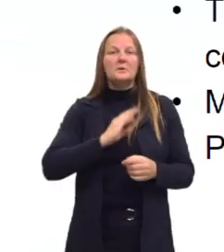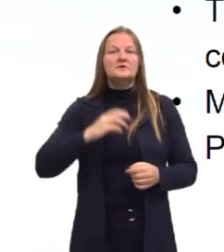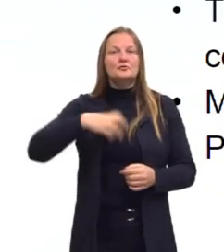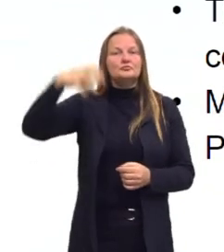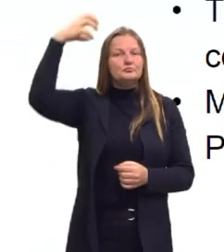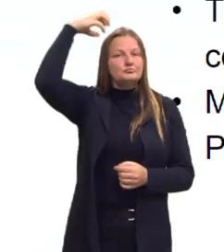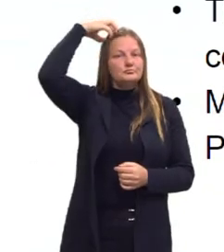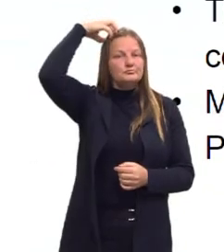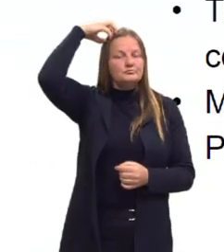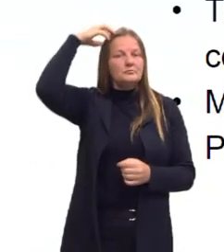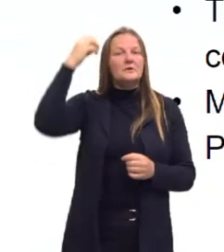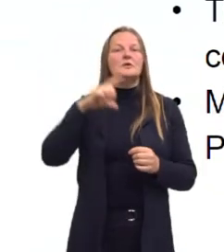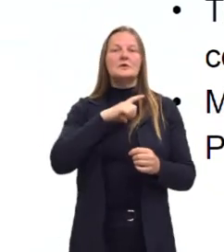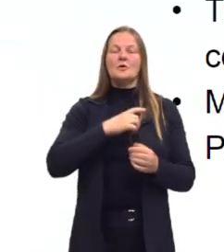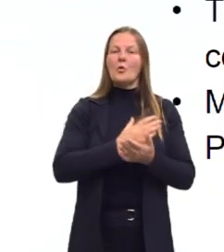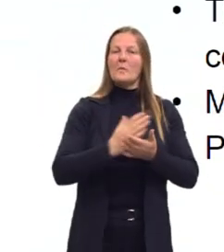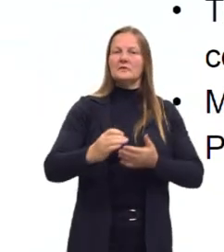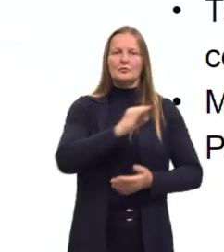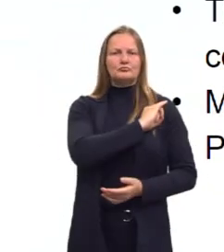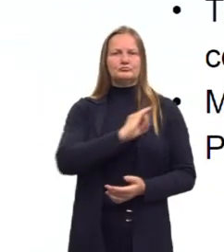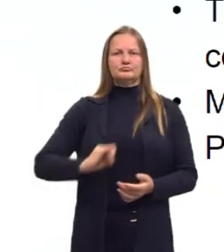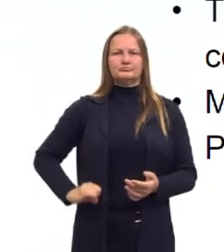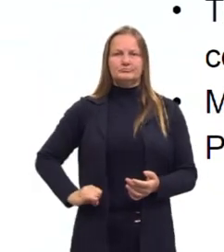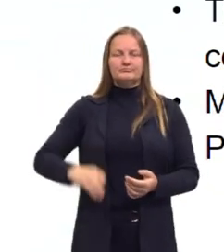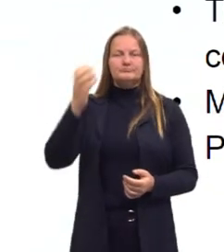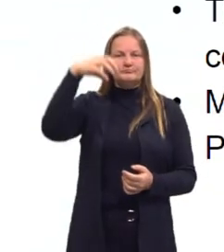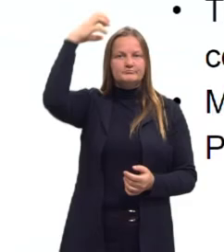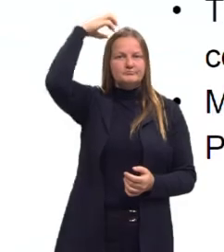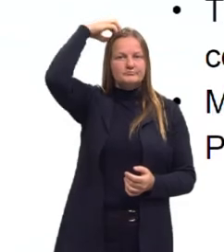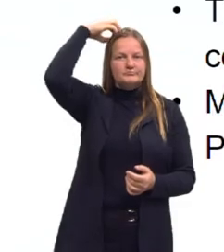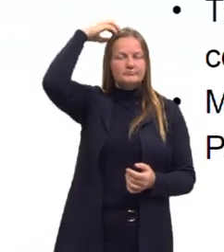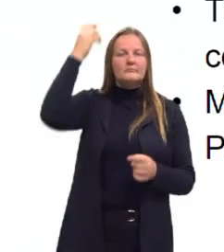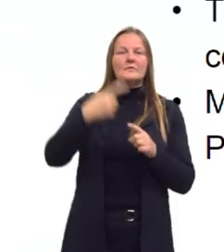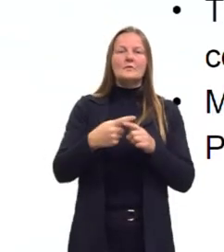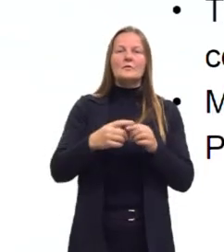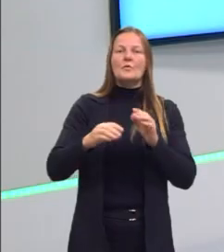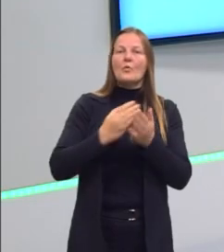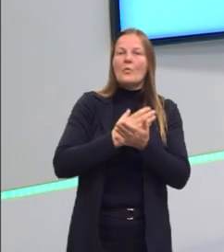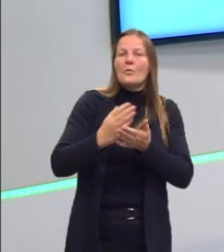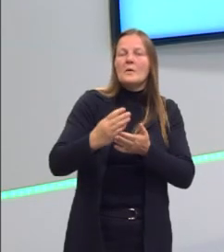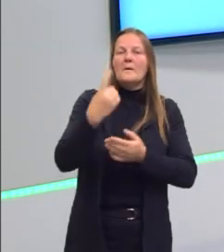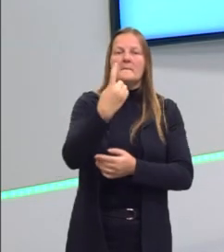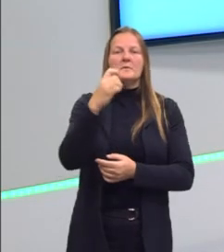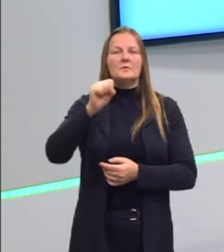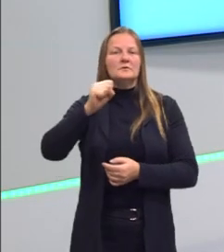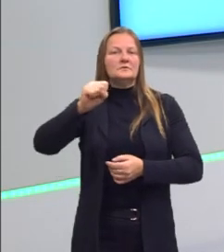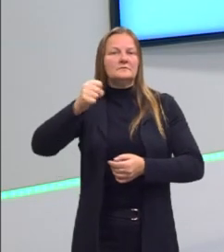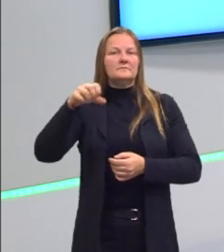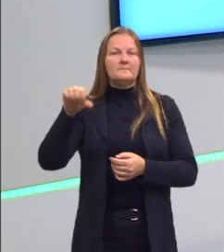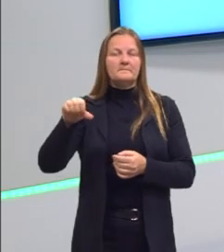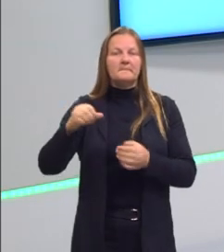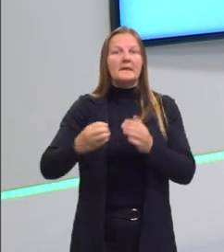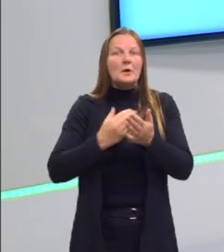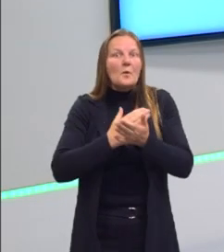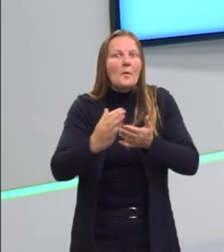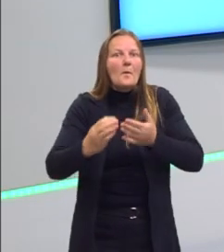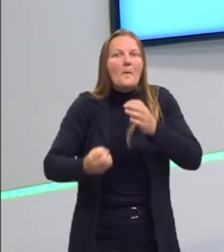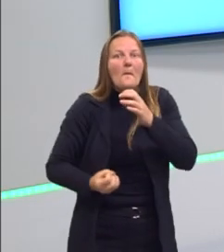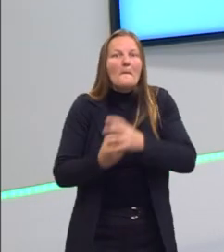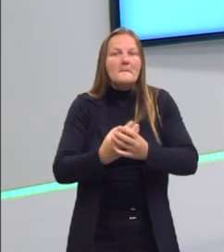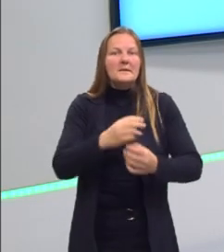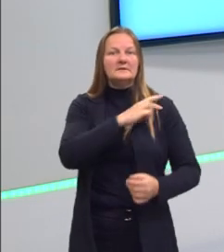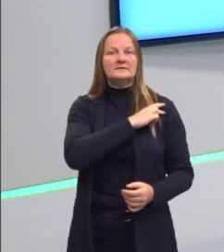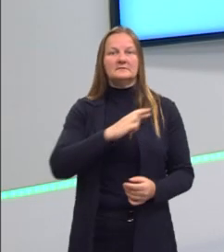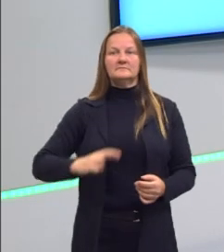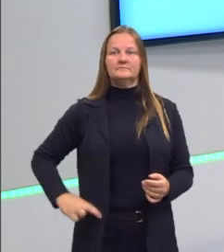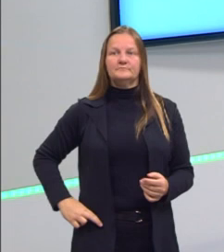Ele passa a ter um imperador, um rei. E isso dura até 1889, quando a gente passa a ter uma república. República